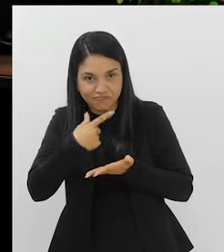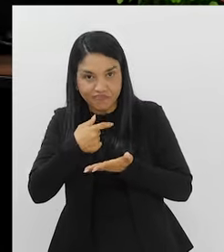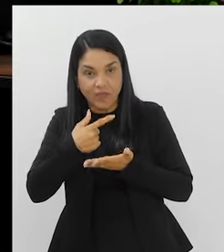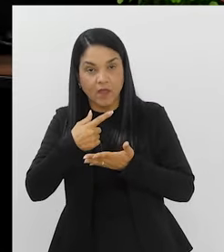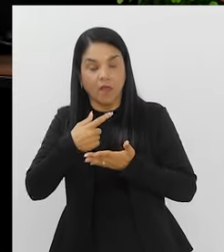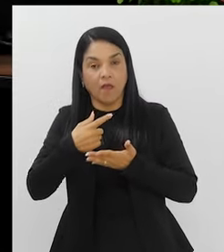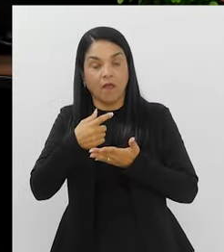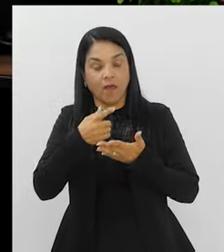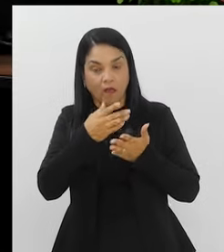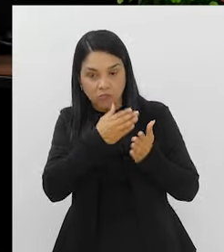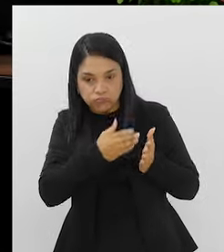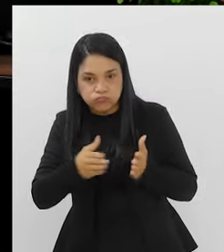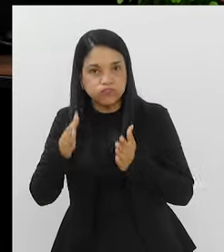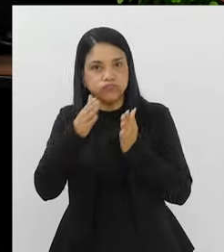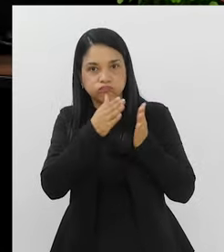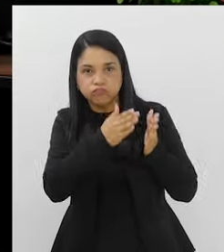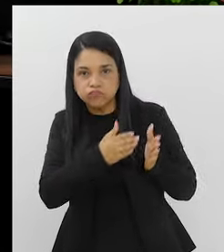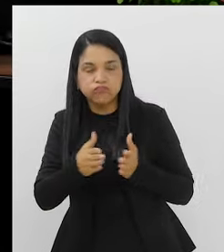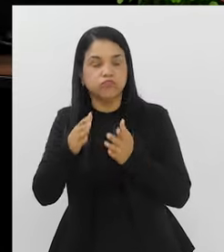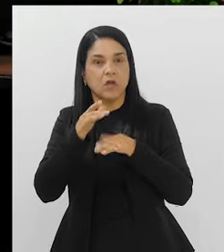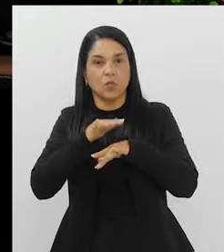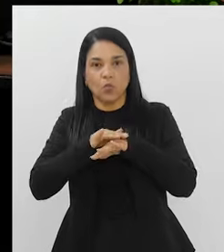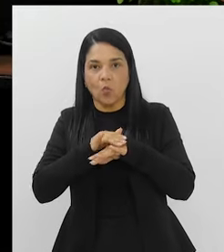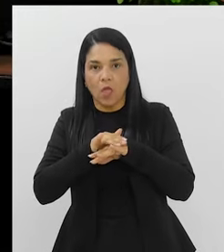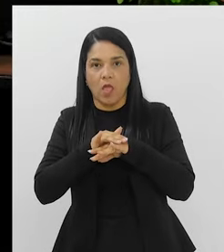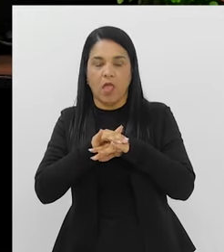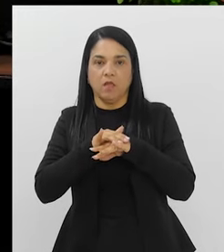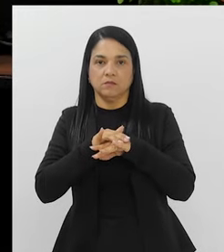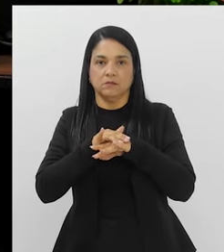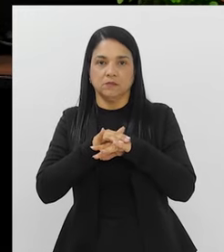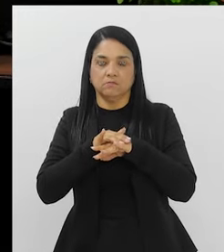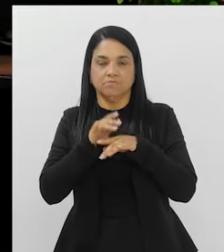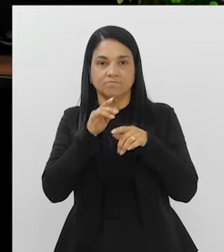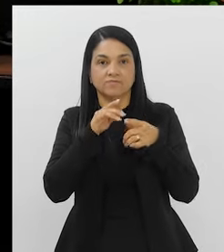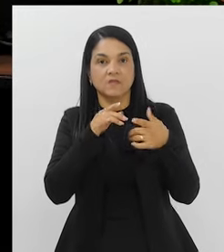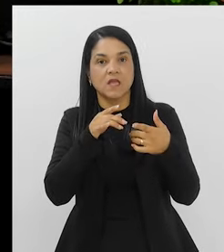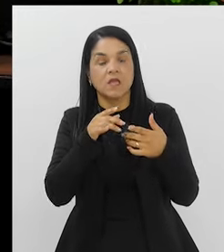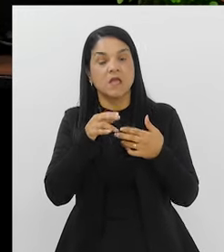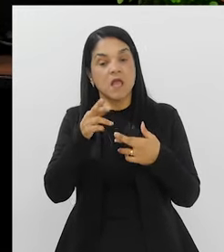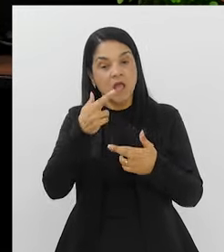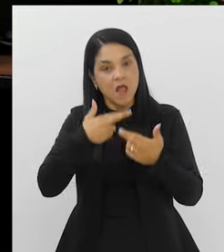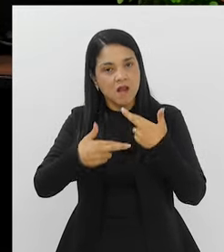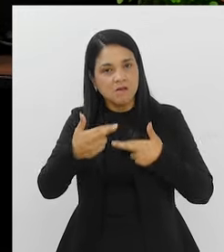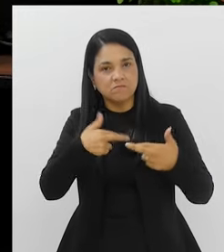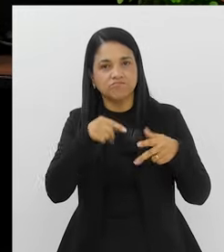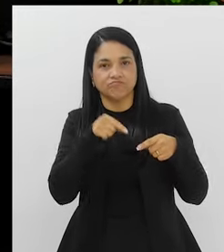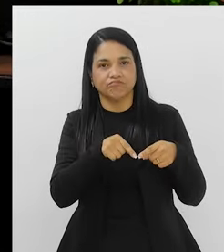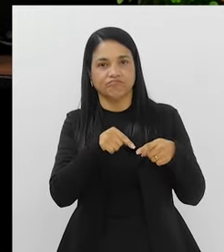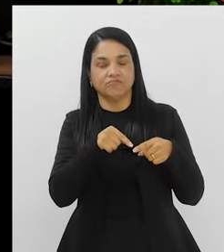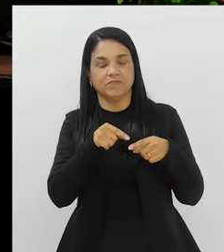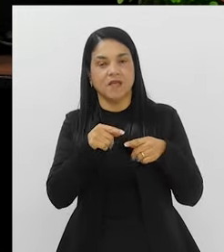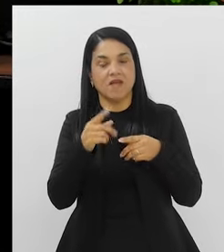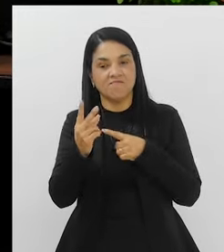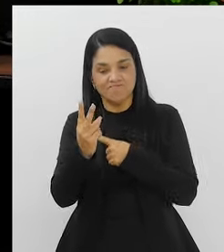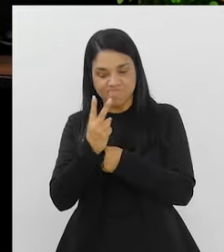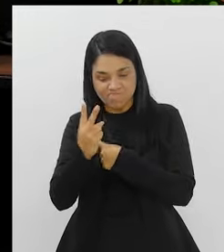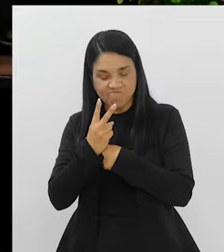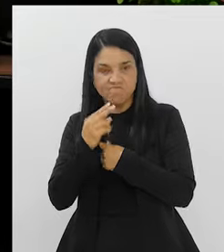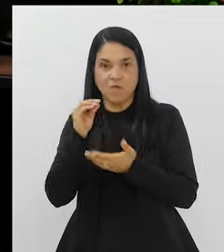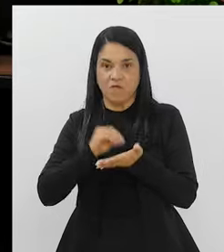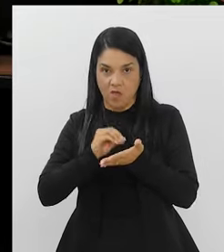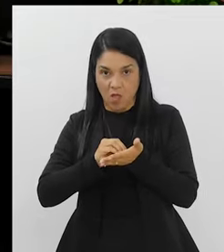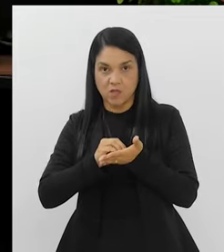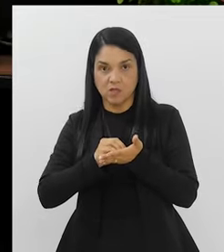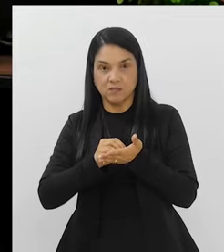que a continuidade dessas doenças, né? De relacionadas à sua imunidade, tem que